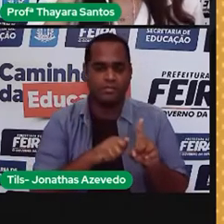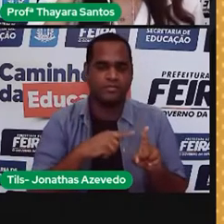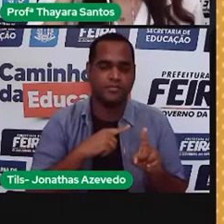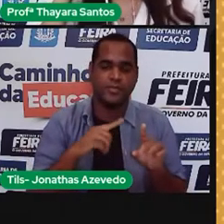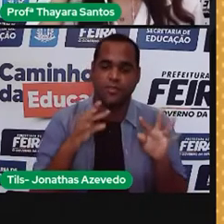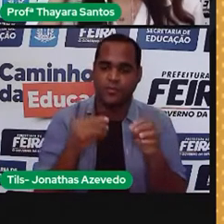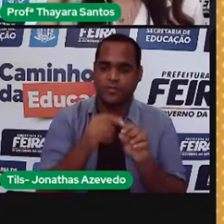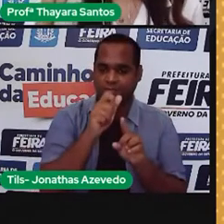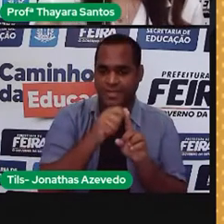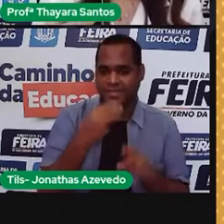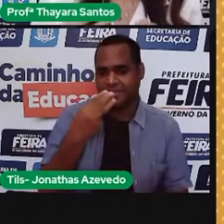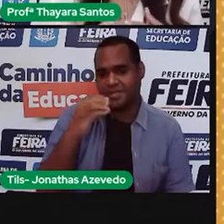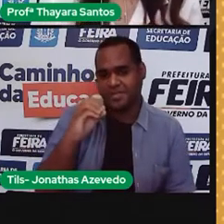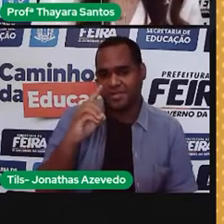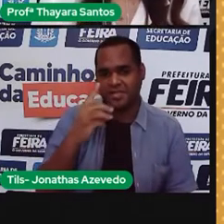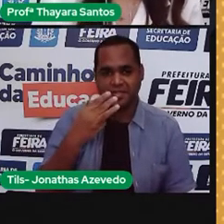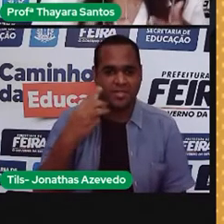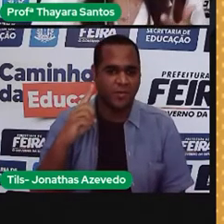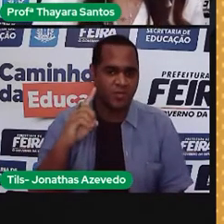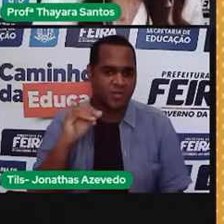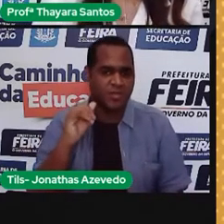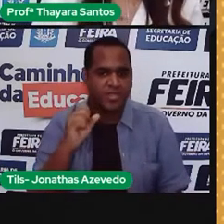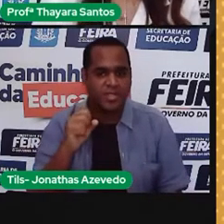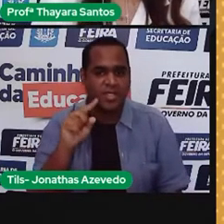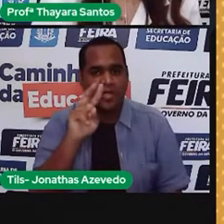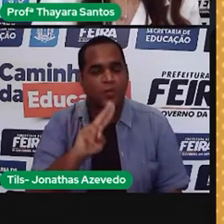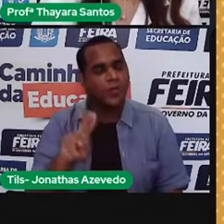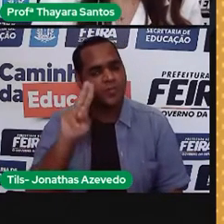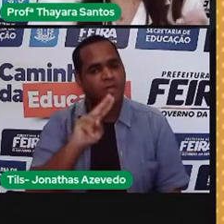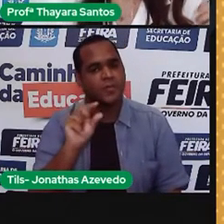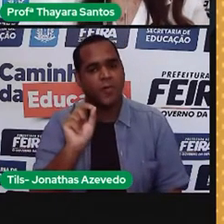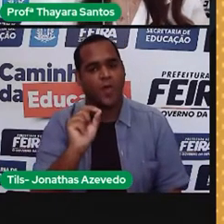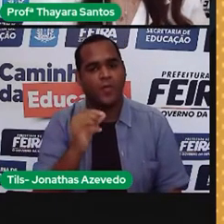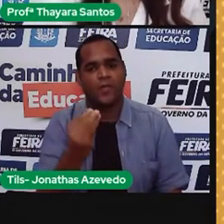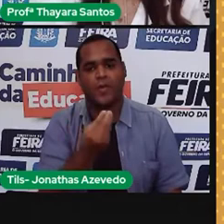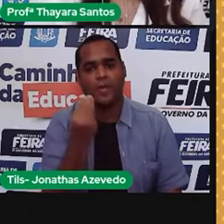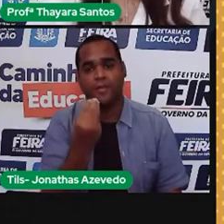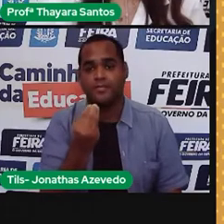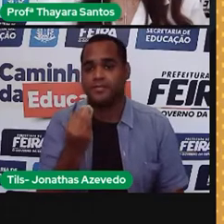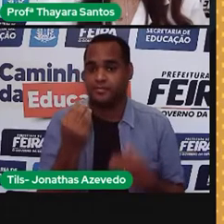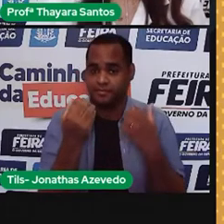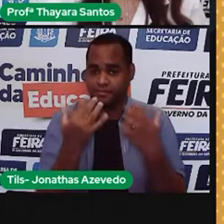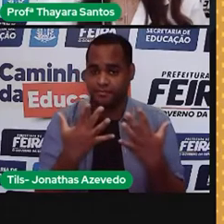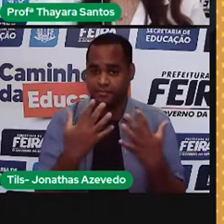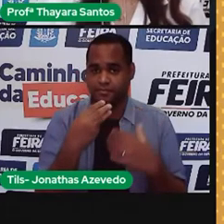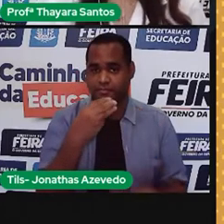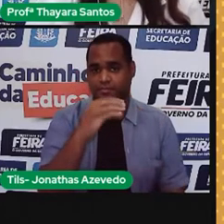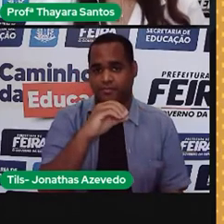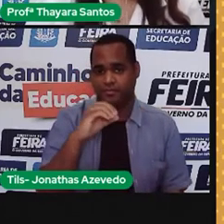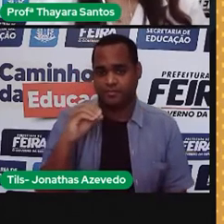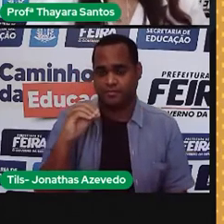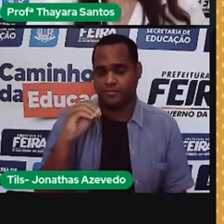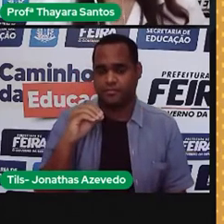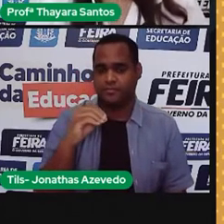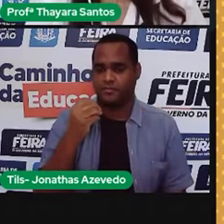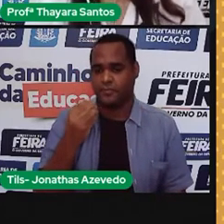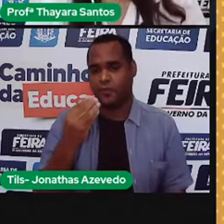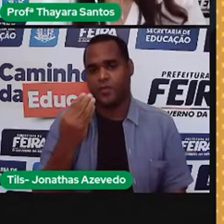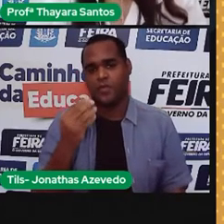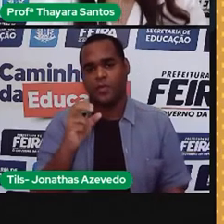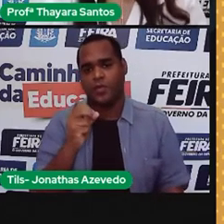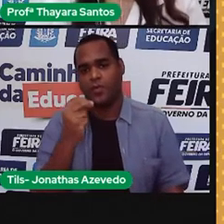inteiro, eu vou fazer como para achar esse consumo mensal? Vou pegar aqueles 300 que a gente achou, 0